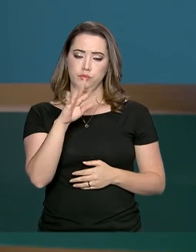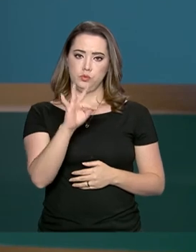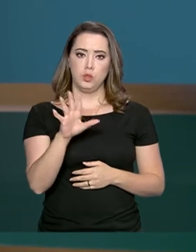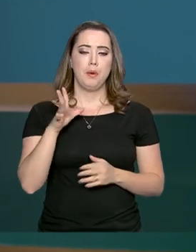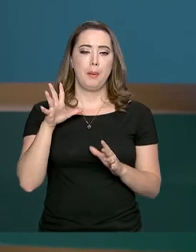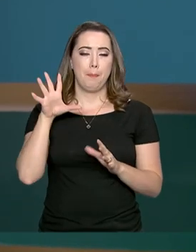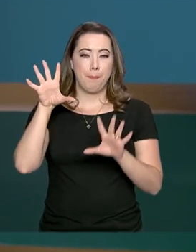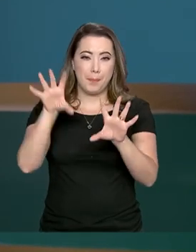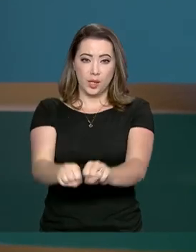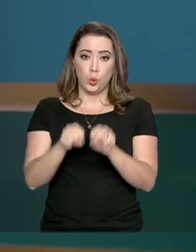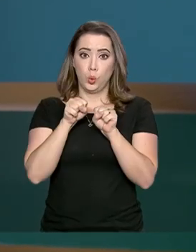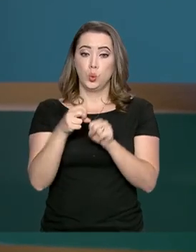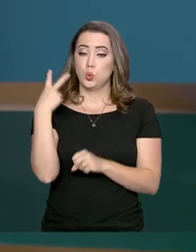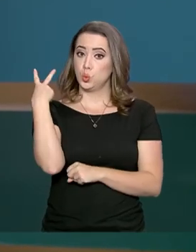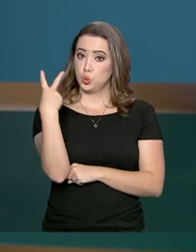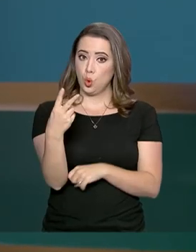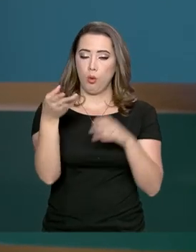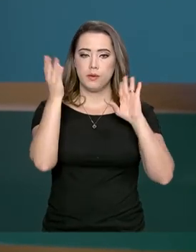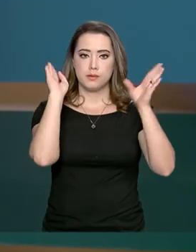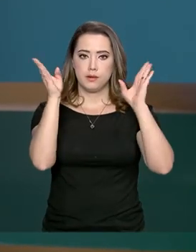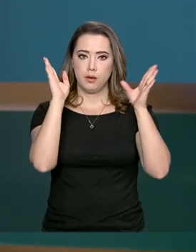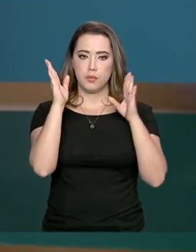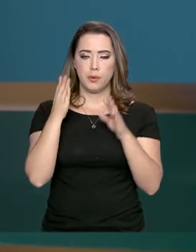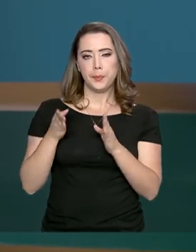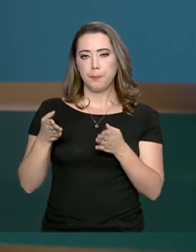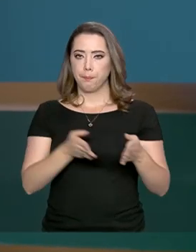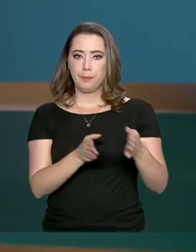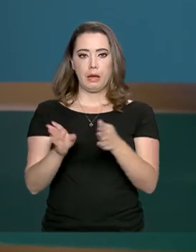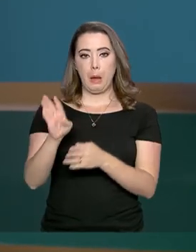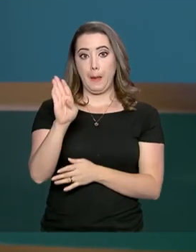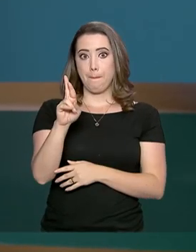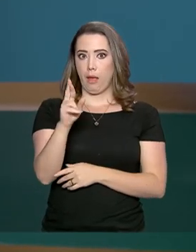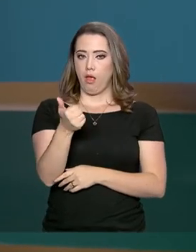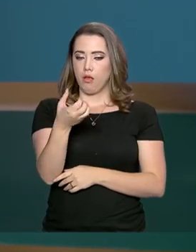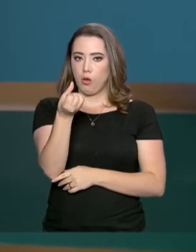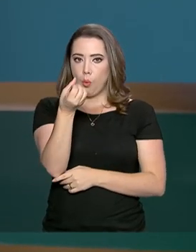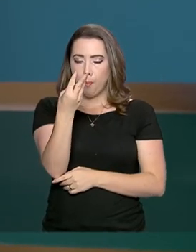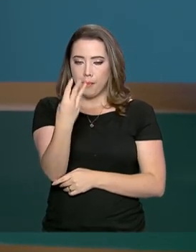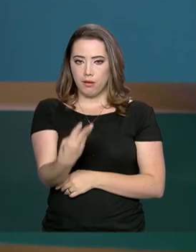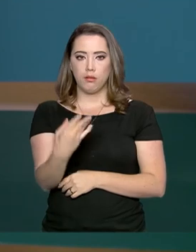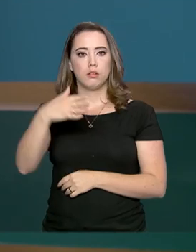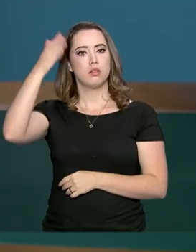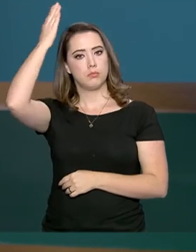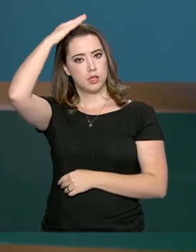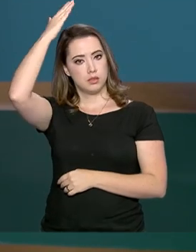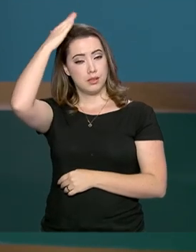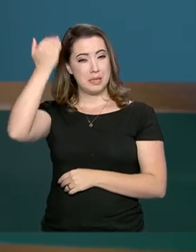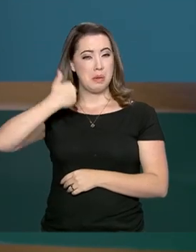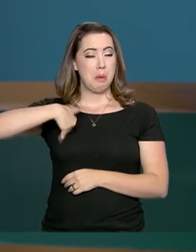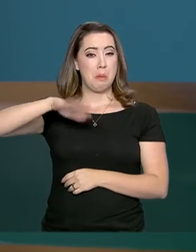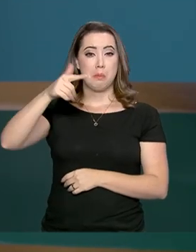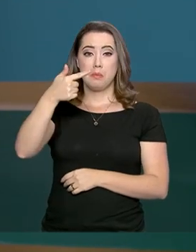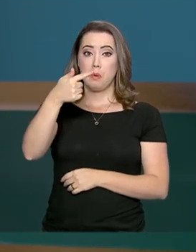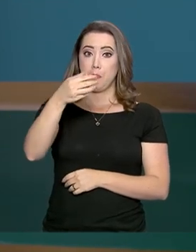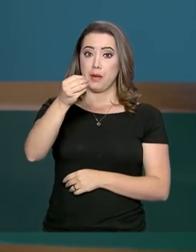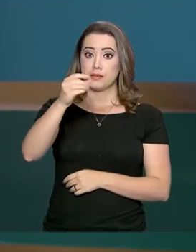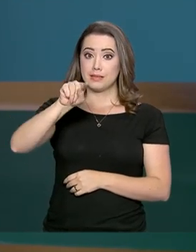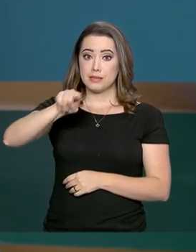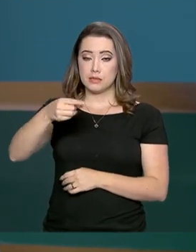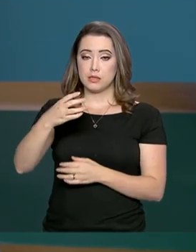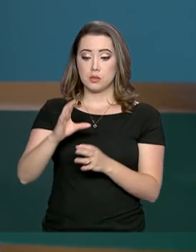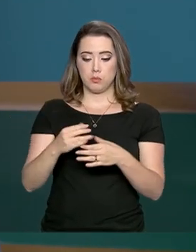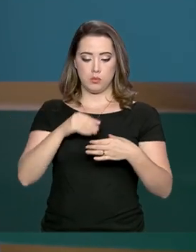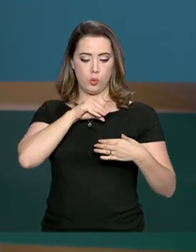caminhões que passavam pela BR-163, na região oeste do Paraná, com mais de 700 mil